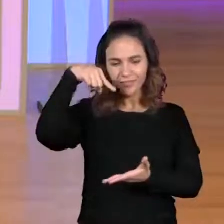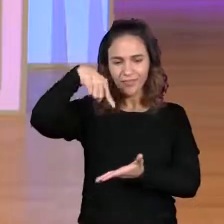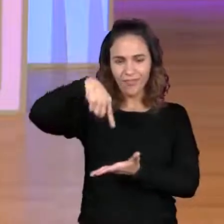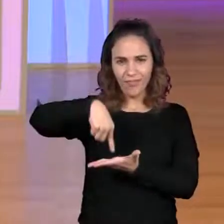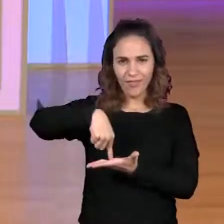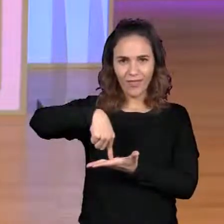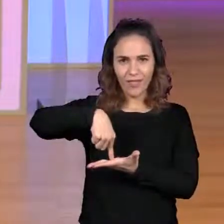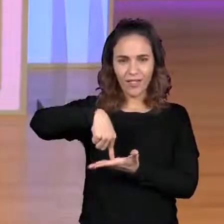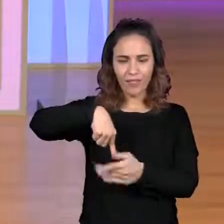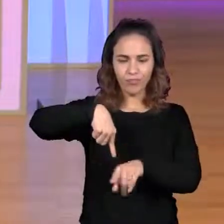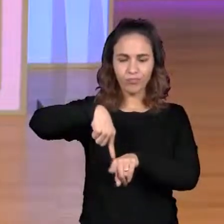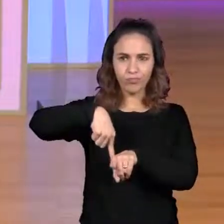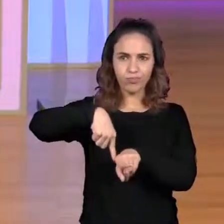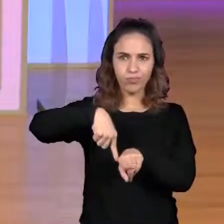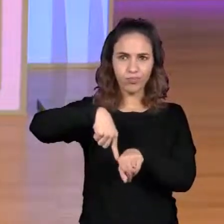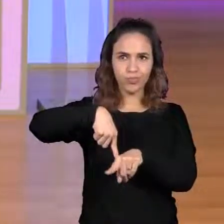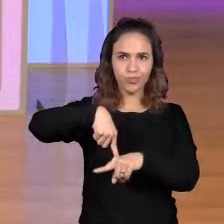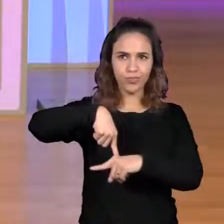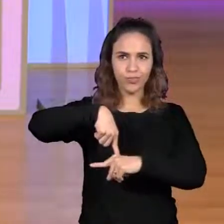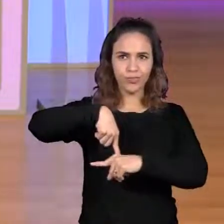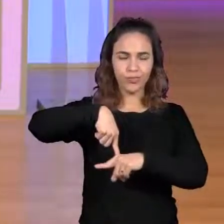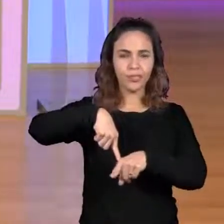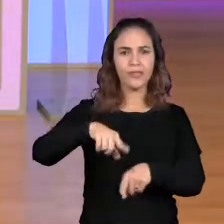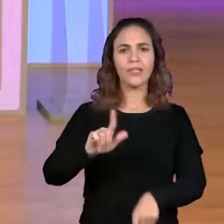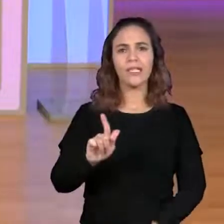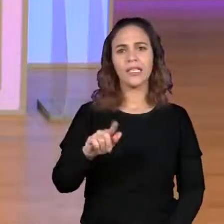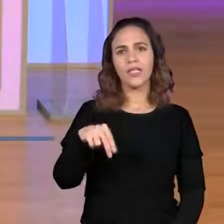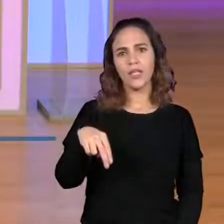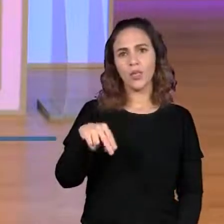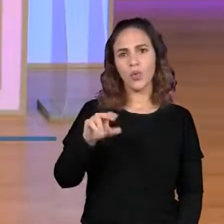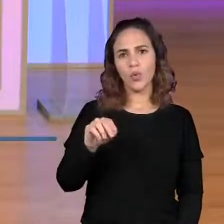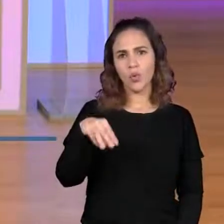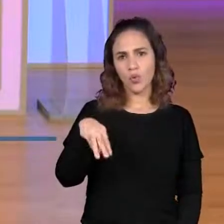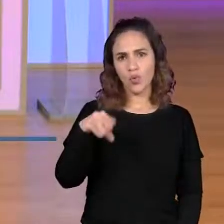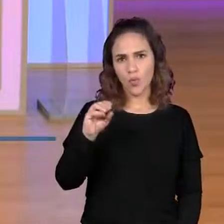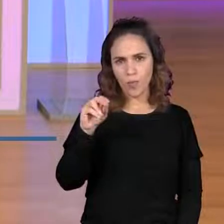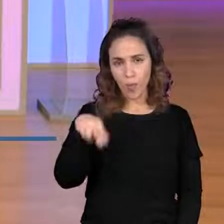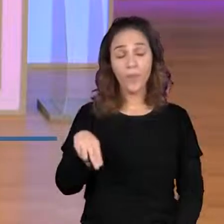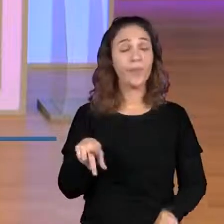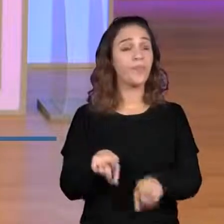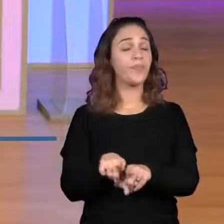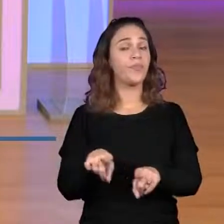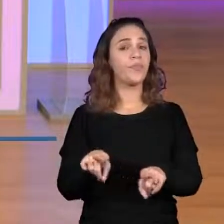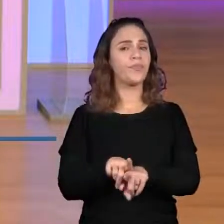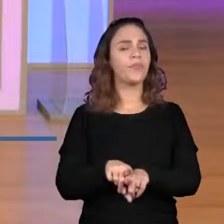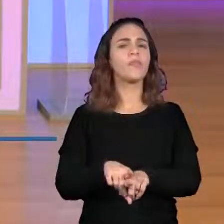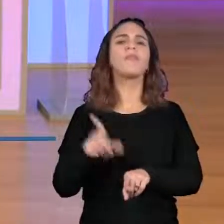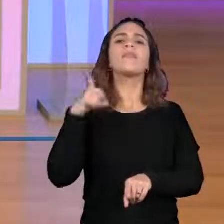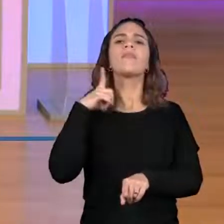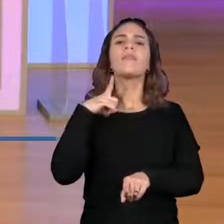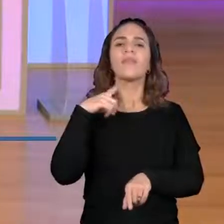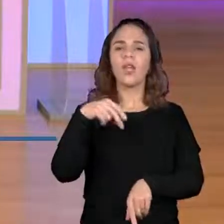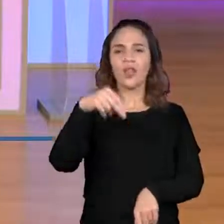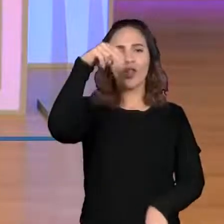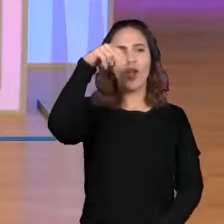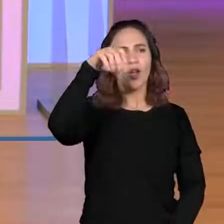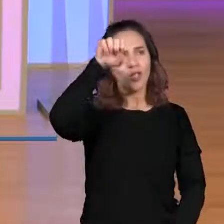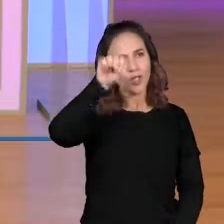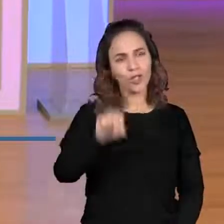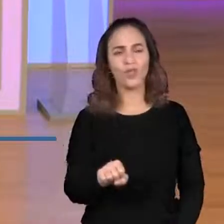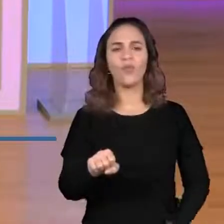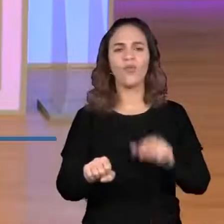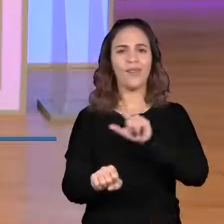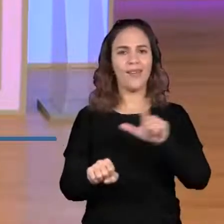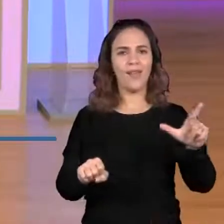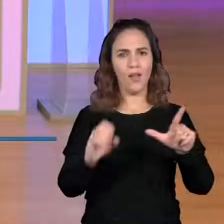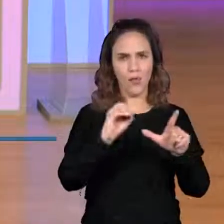pontos cardeais, não é verdade? Mas vocês já pensaram como é que as pessoas se orientavam aí desde a